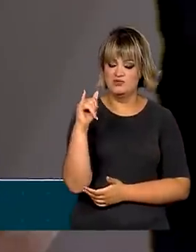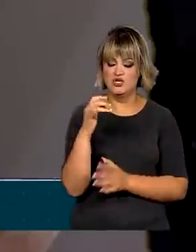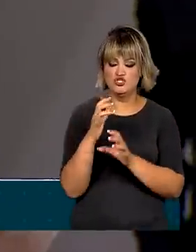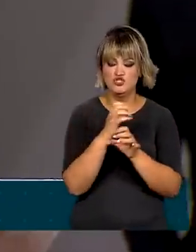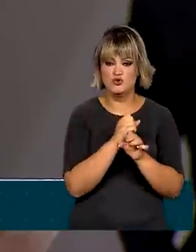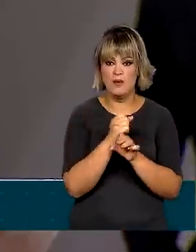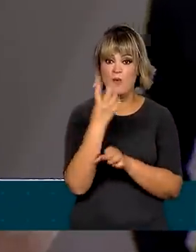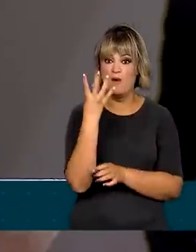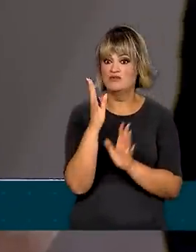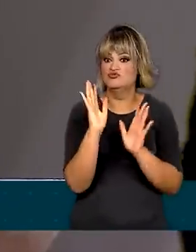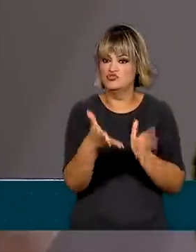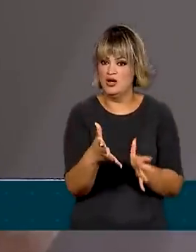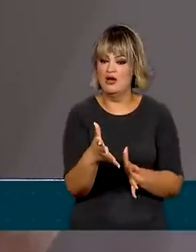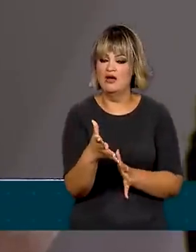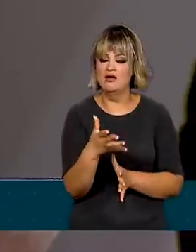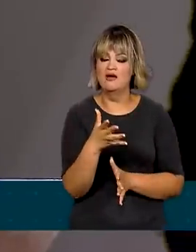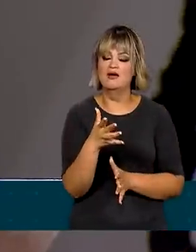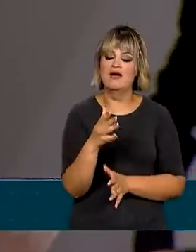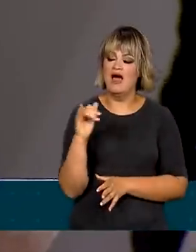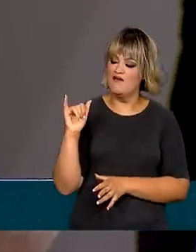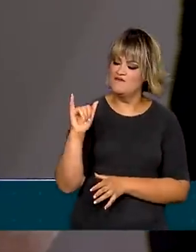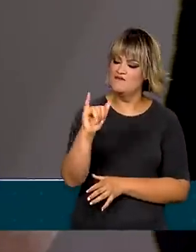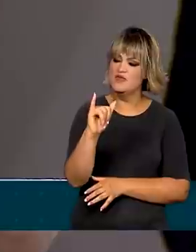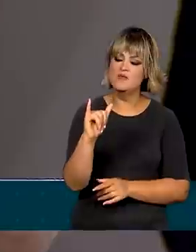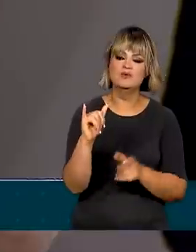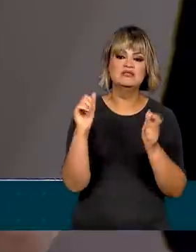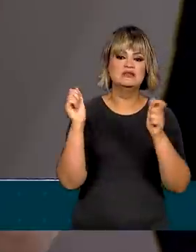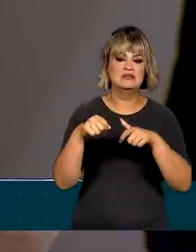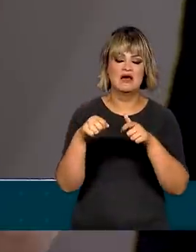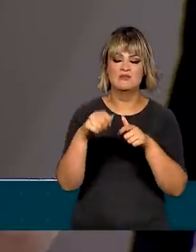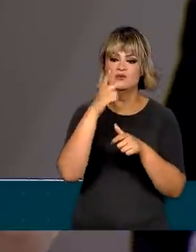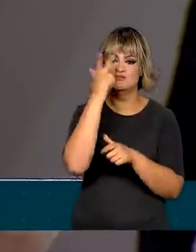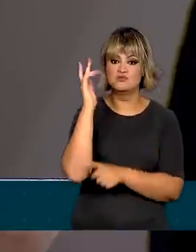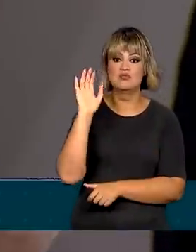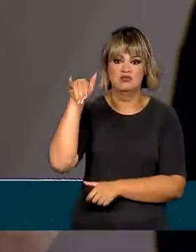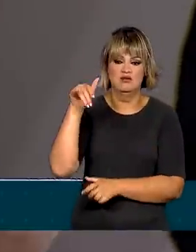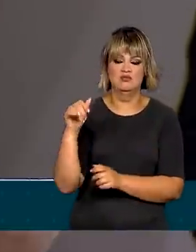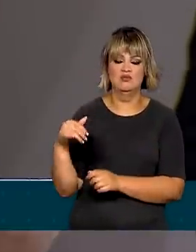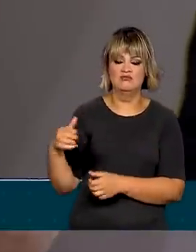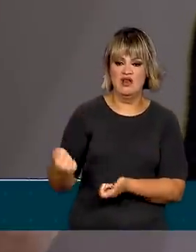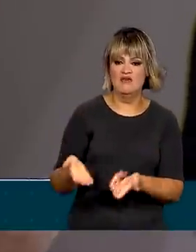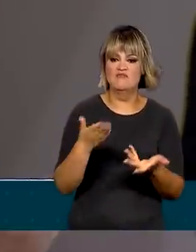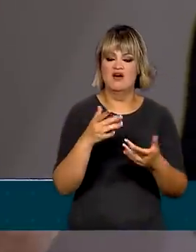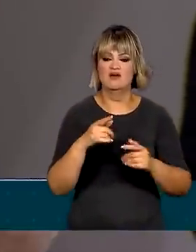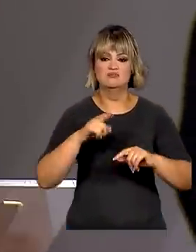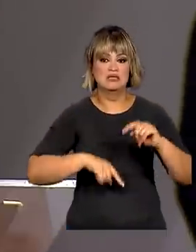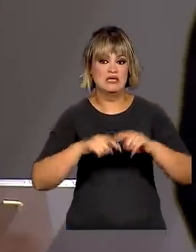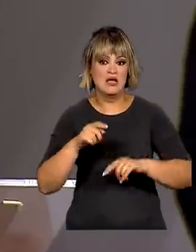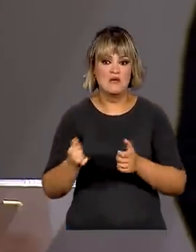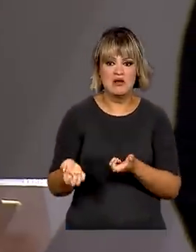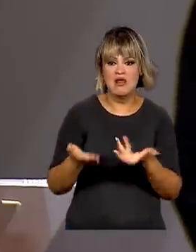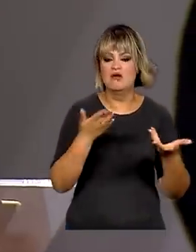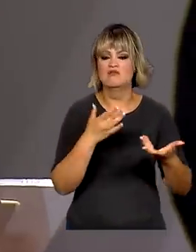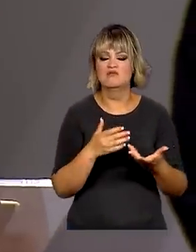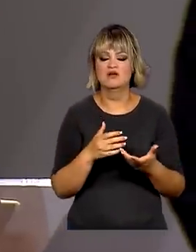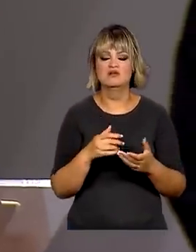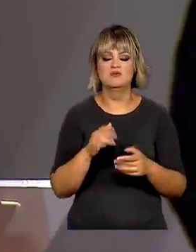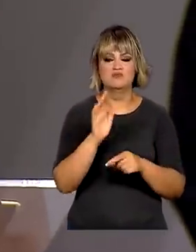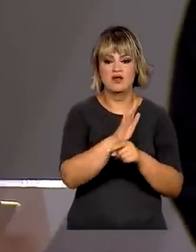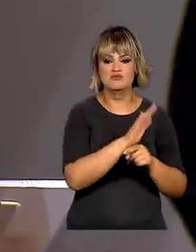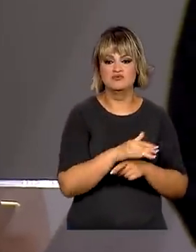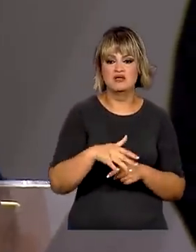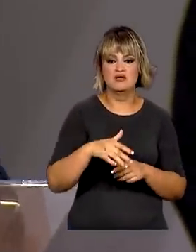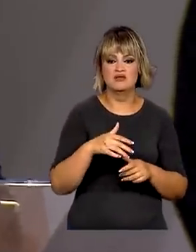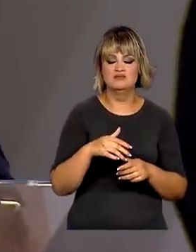aviões Caravan, aviões dotados para transporte de pessoal, para transporte de carga e para serviço